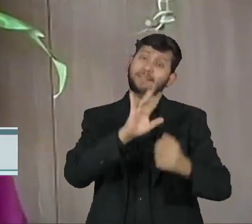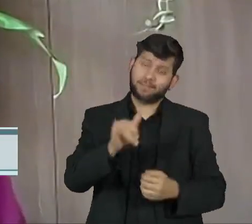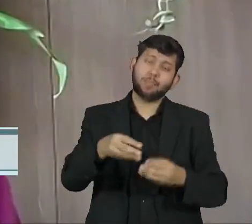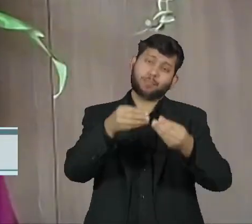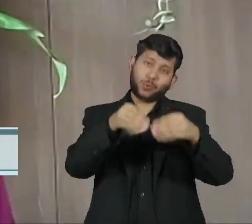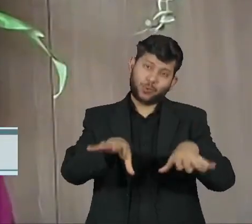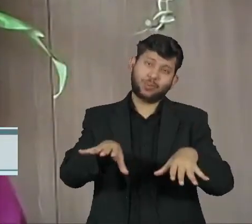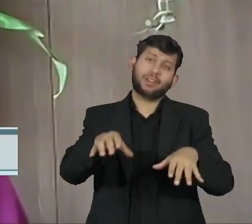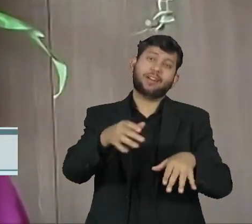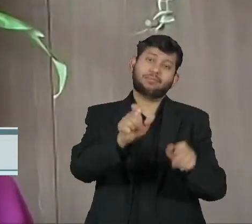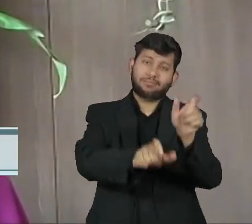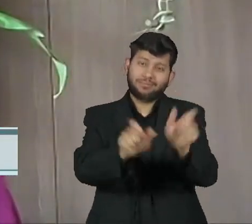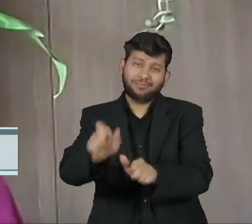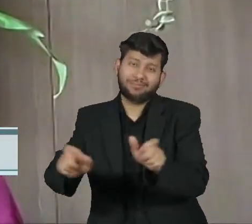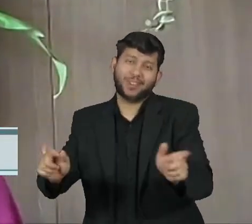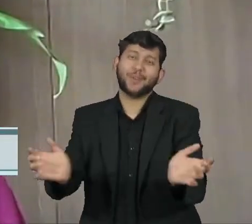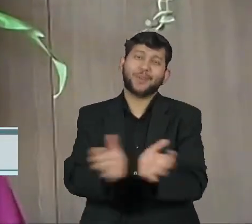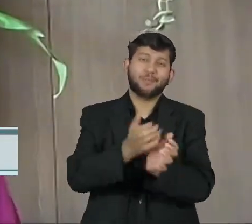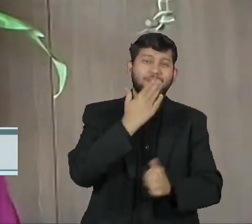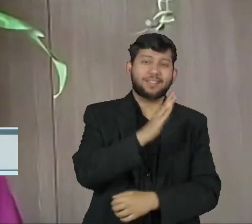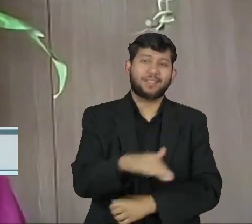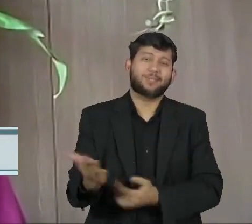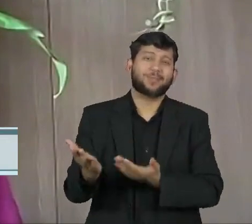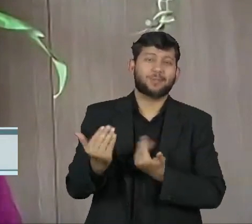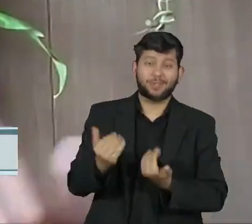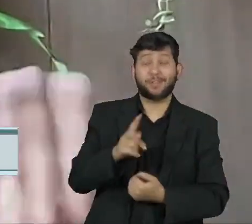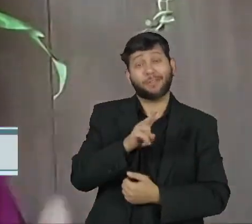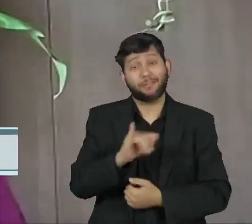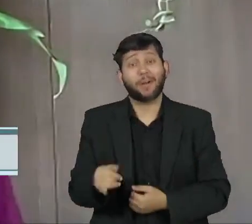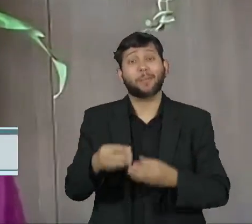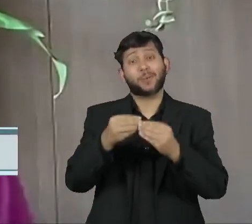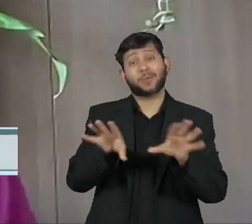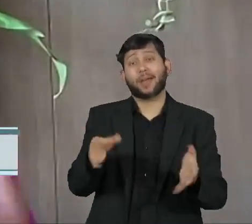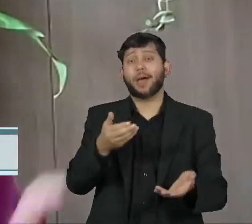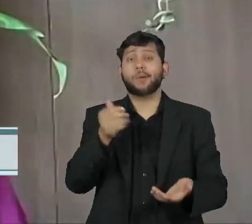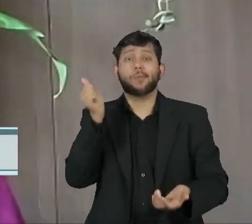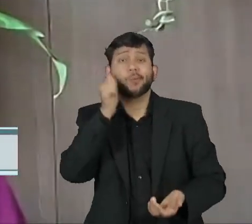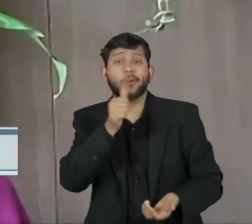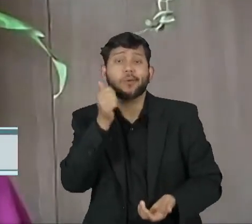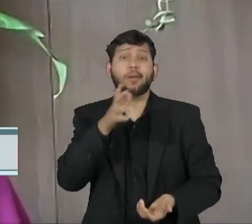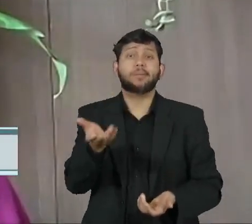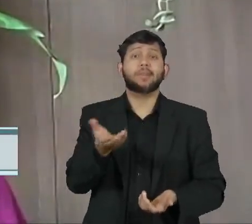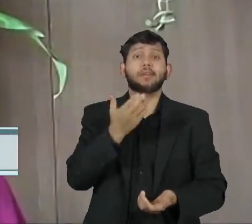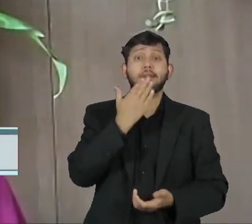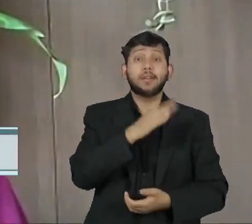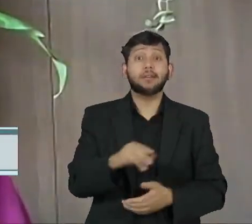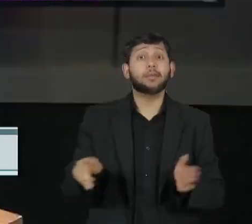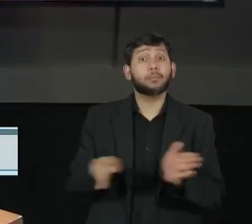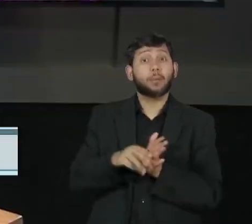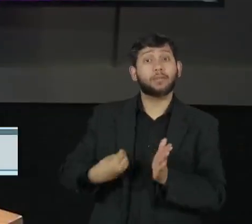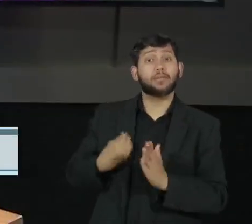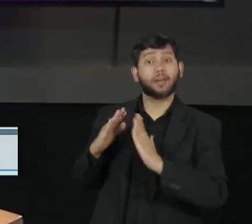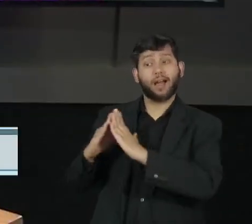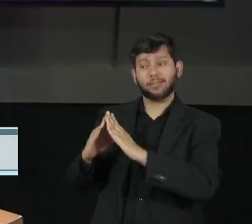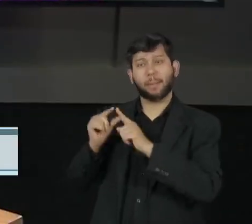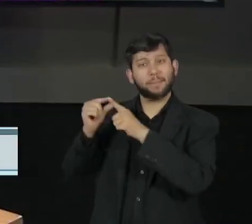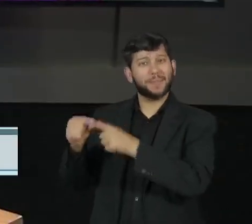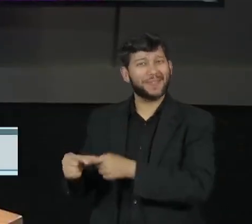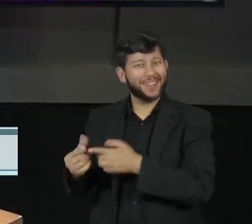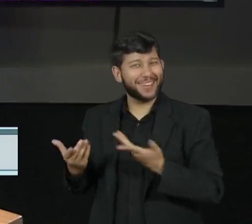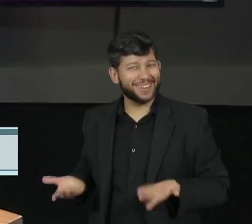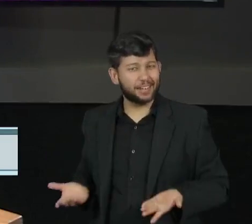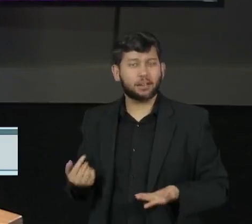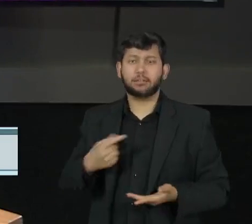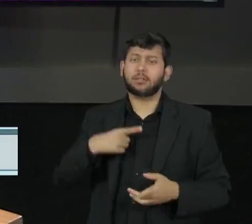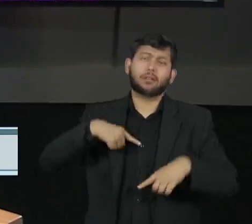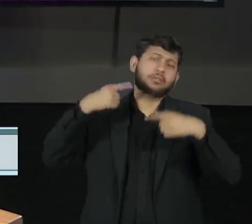de forma diferenciada esses grupos específicos de crianças como meninas, crianças periféricas. Nós temos outros